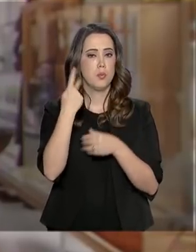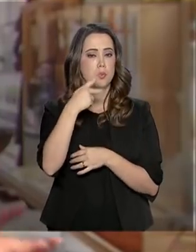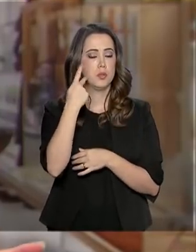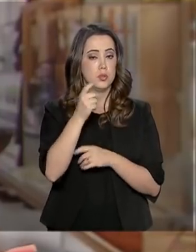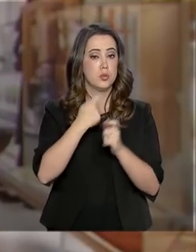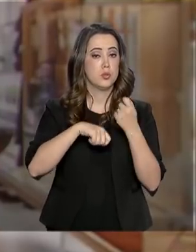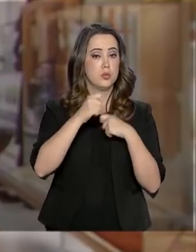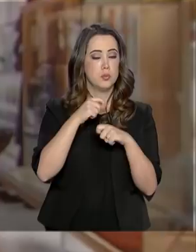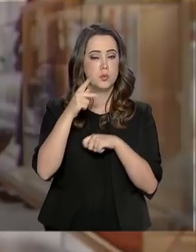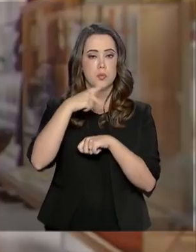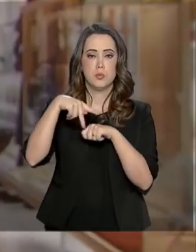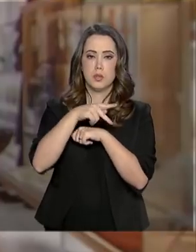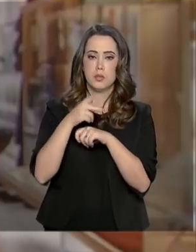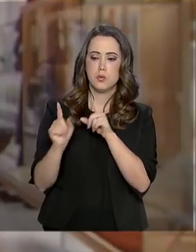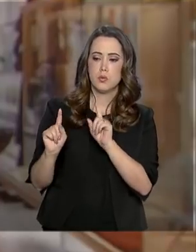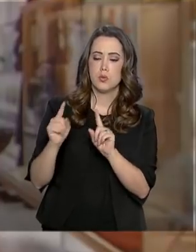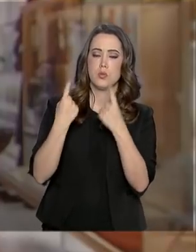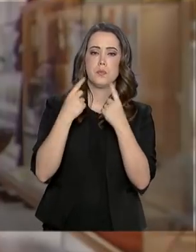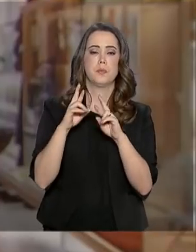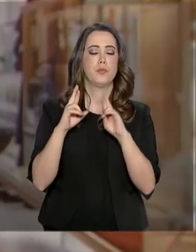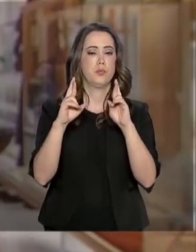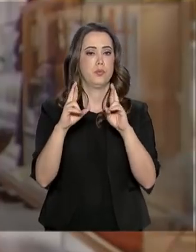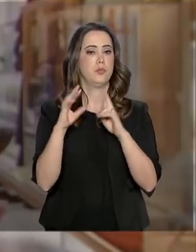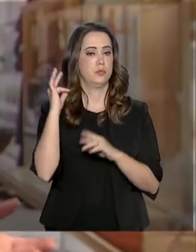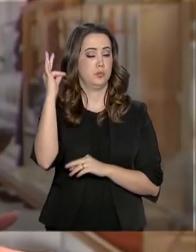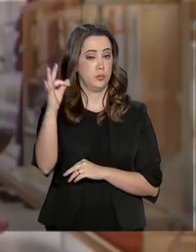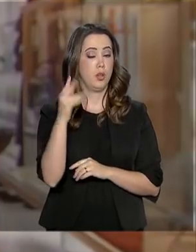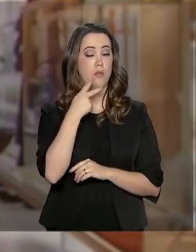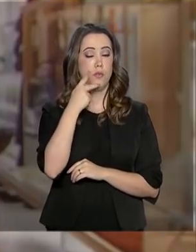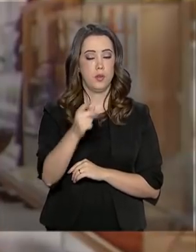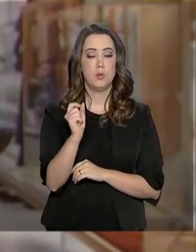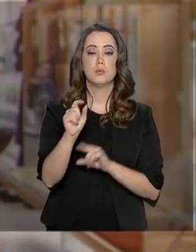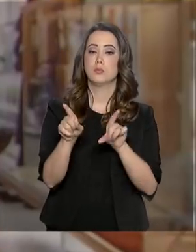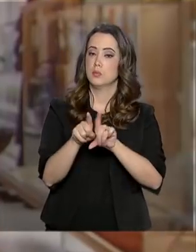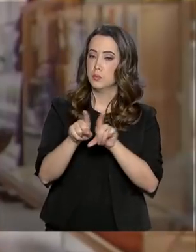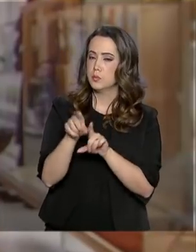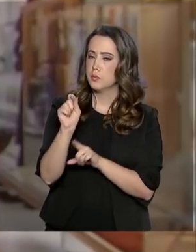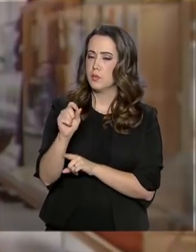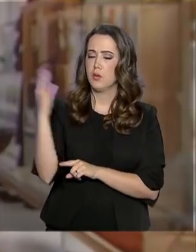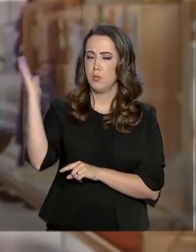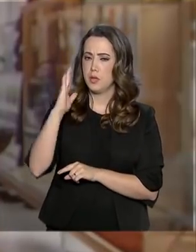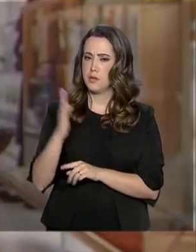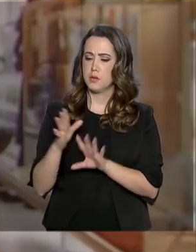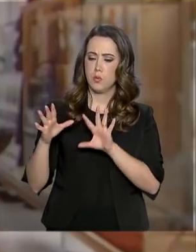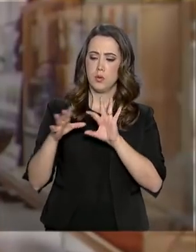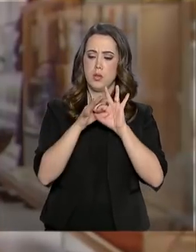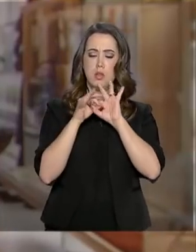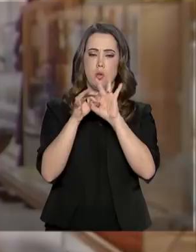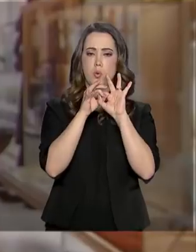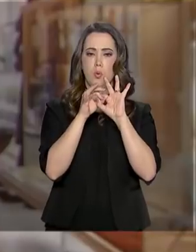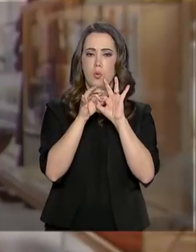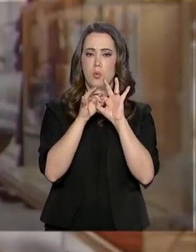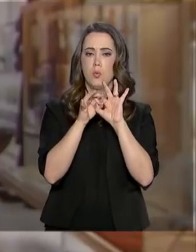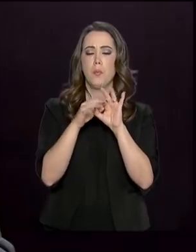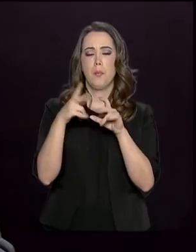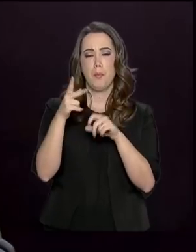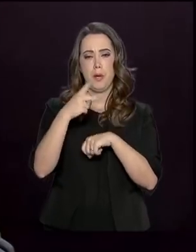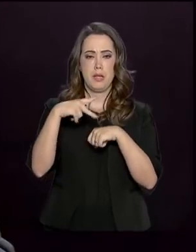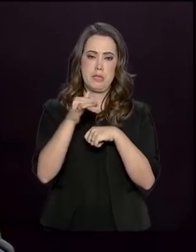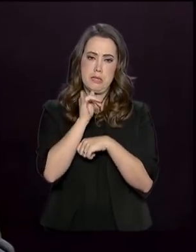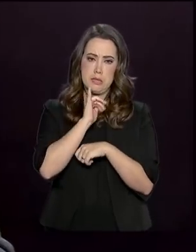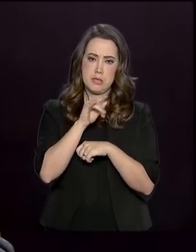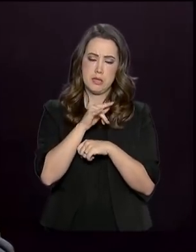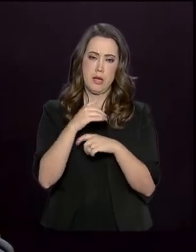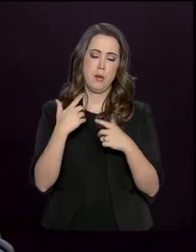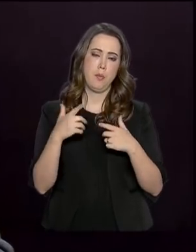país, os desafios e as expectativas para o futuro e destacou a importância do Brasil estreitar laços com países como a China. A